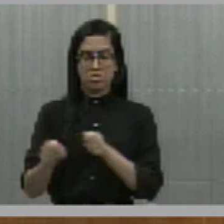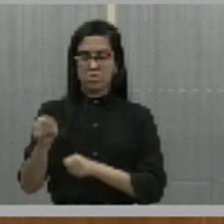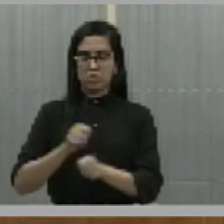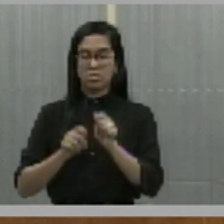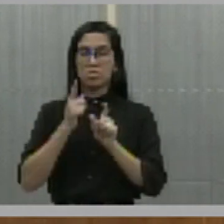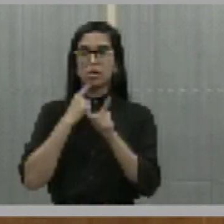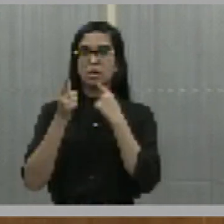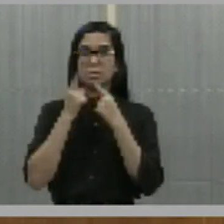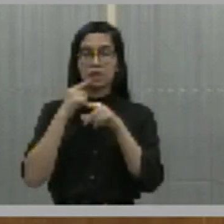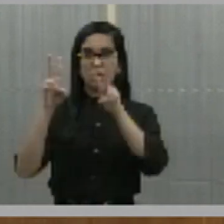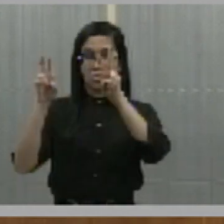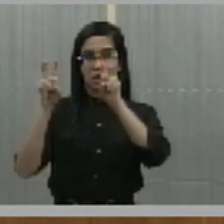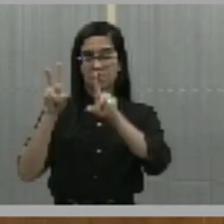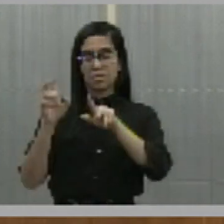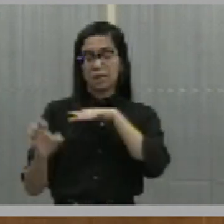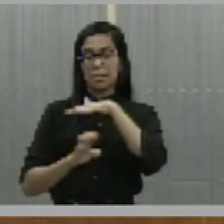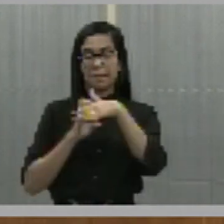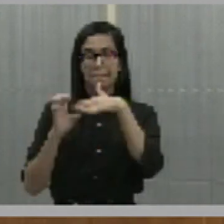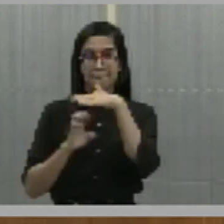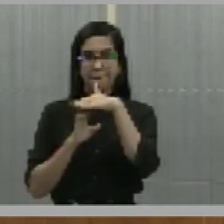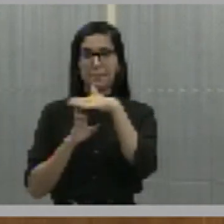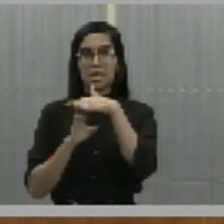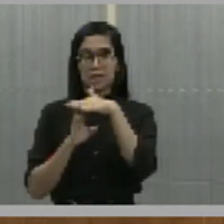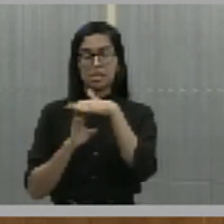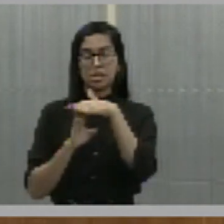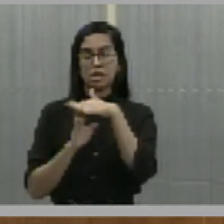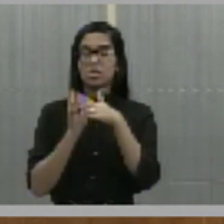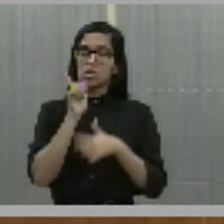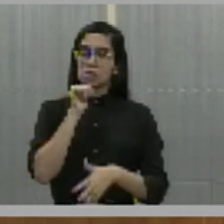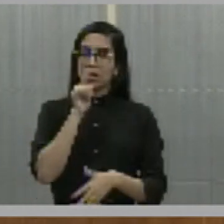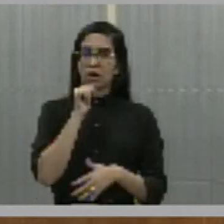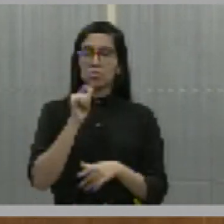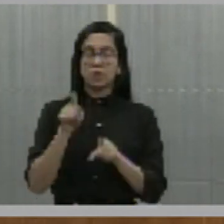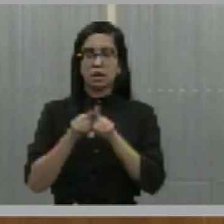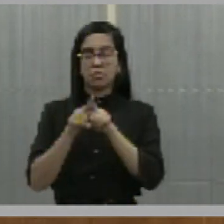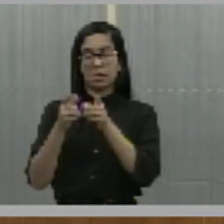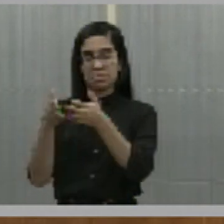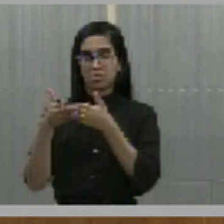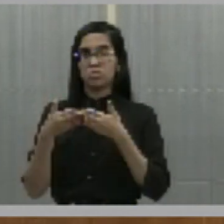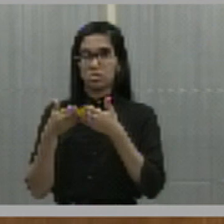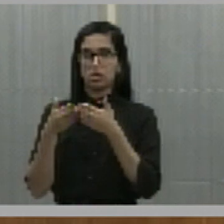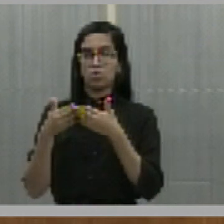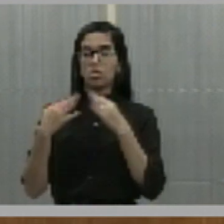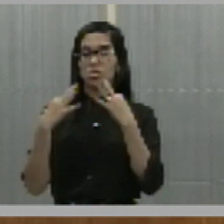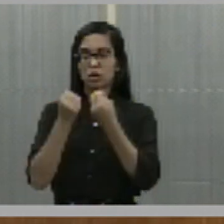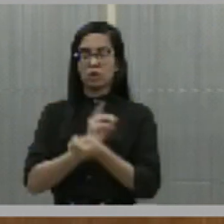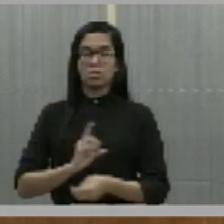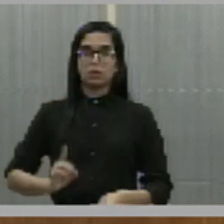Agespisa. Na oportunidade, pediu votação favorável da proposição para os seus pares.